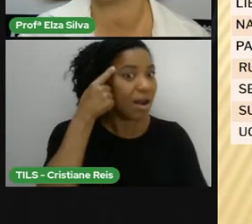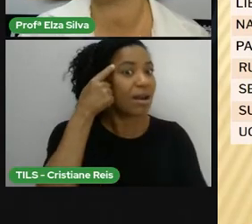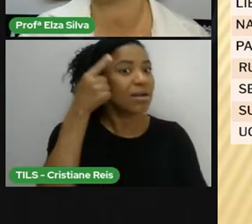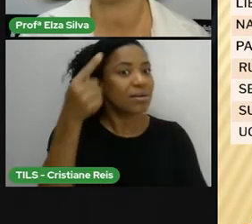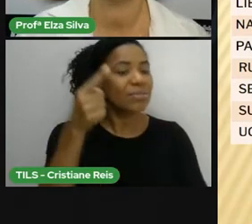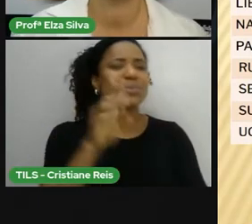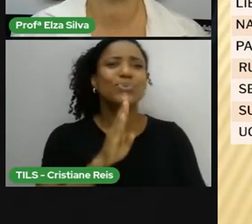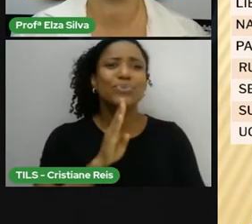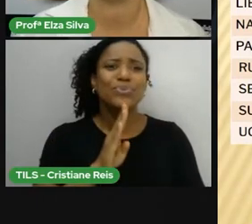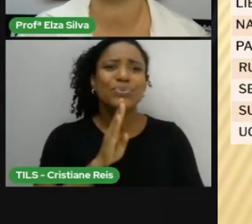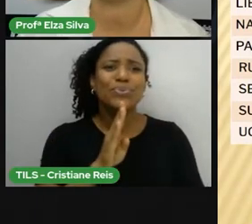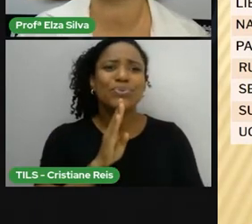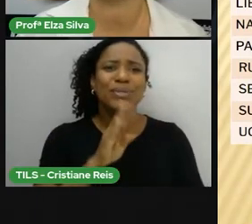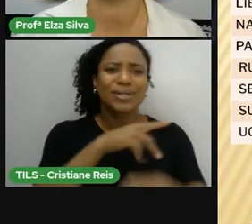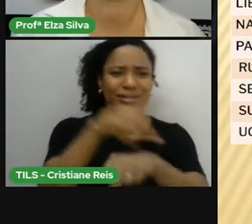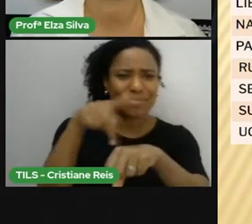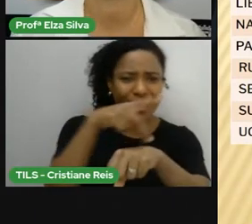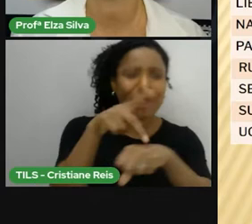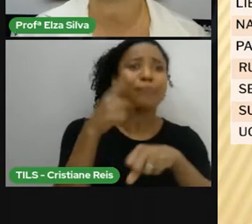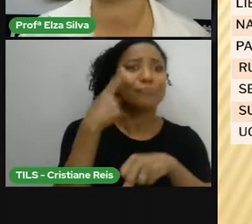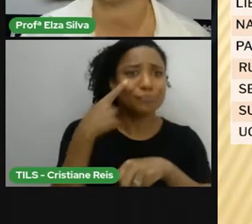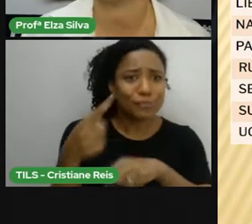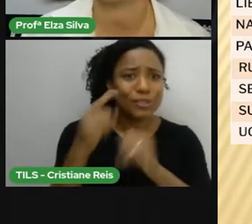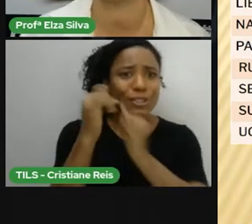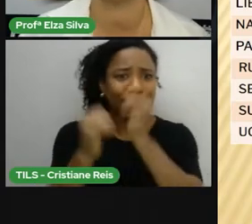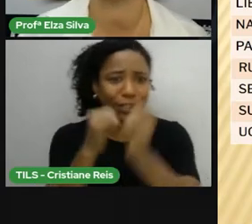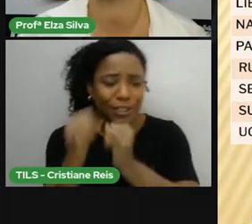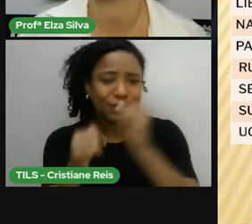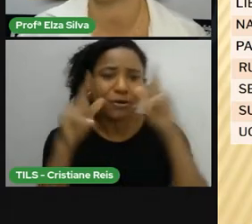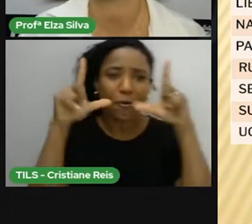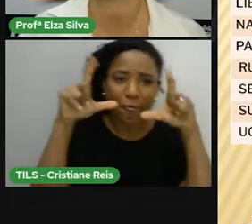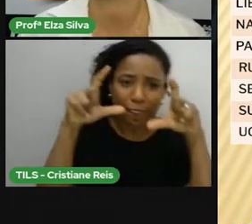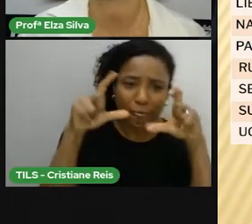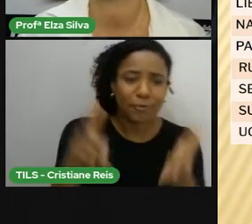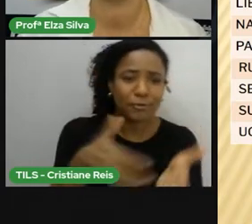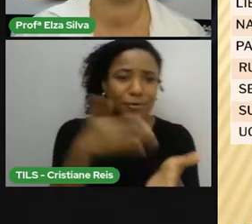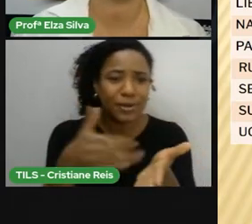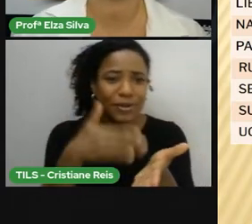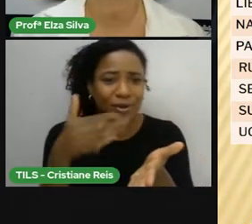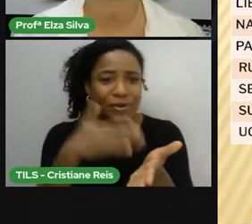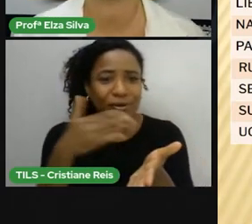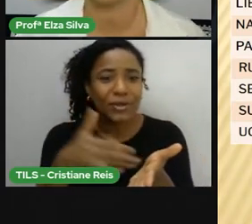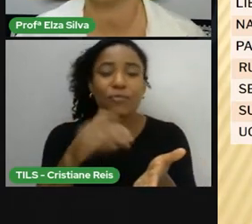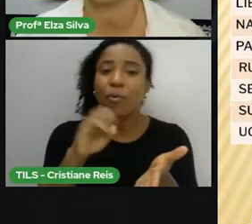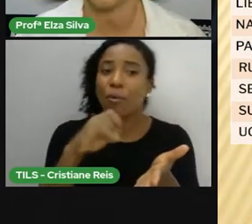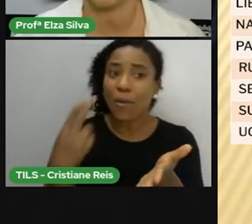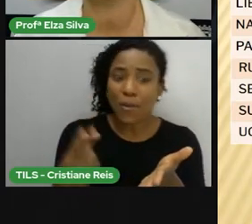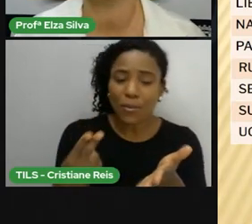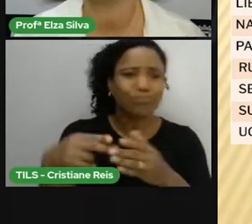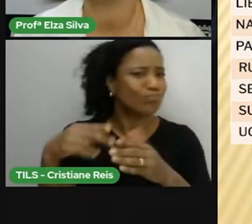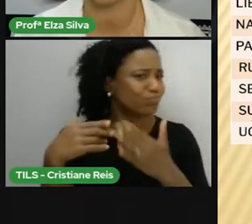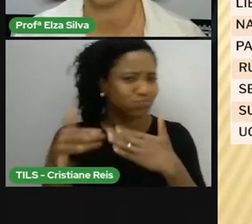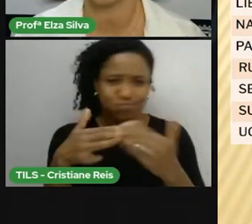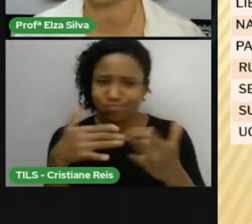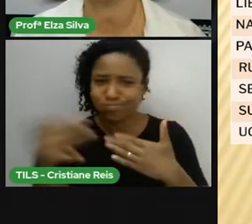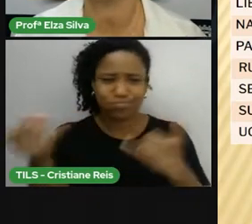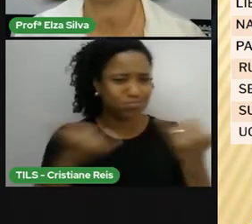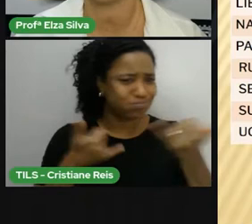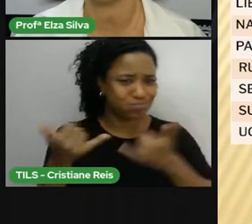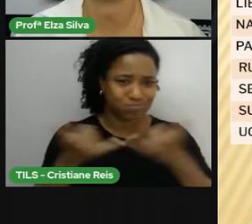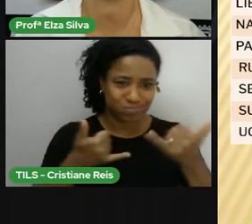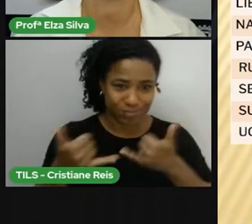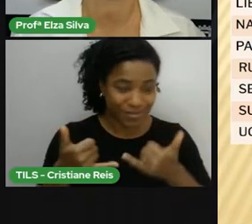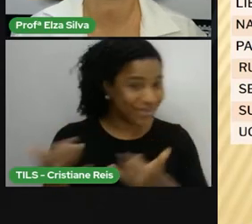conhecem. Ou pela internet, ou por fotografia no livro didático, ou por ter ouvido falar. Ok?